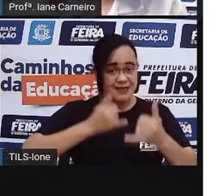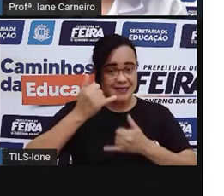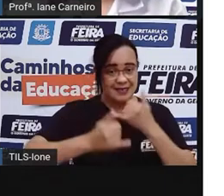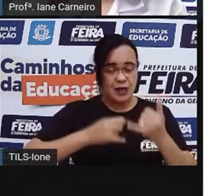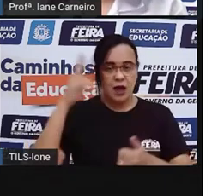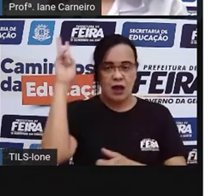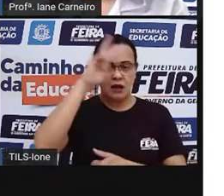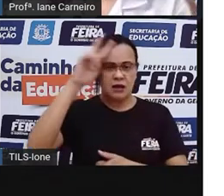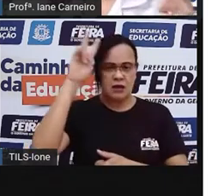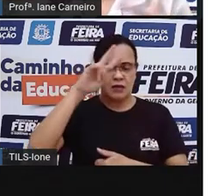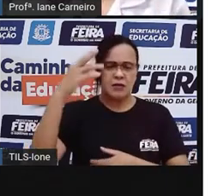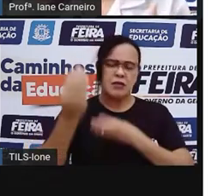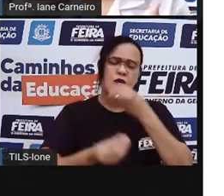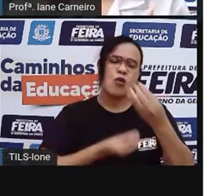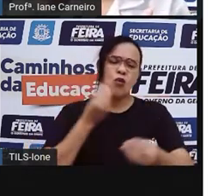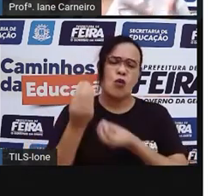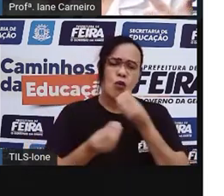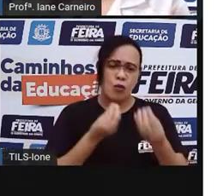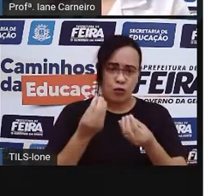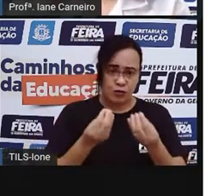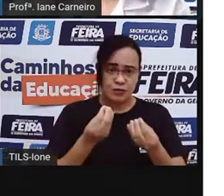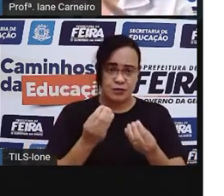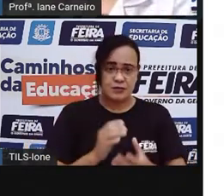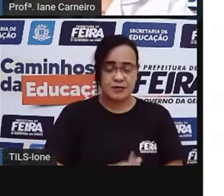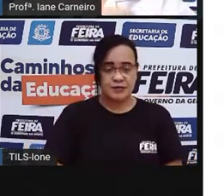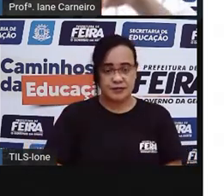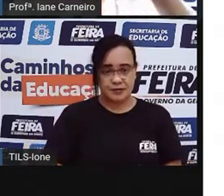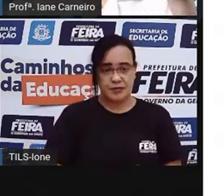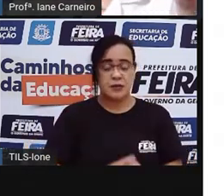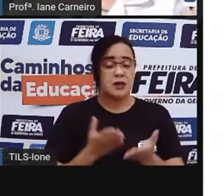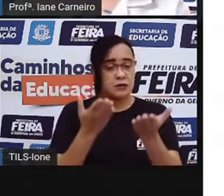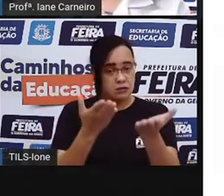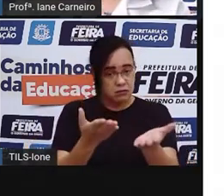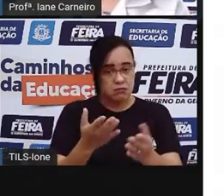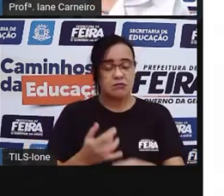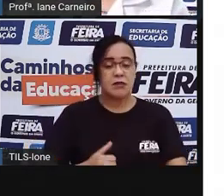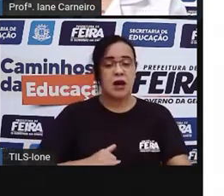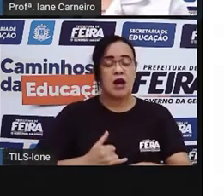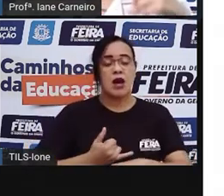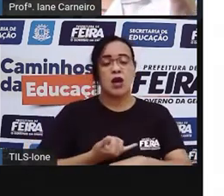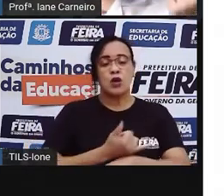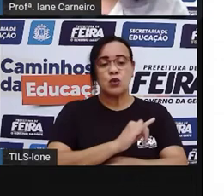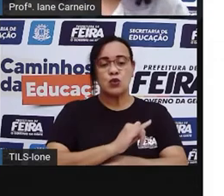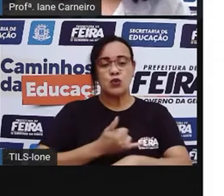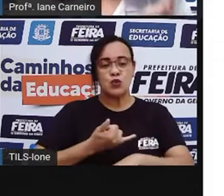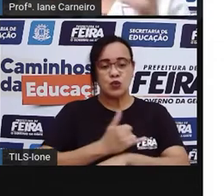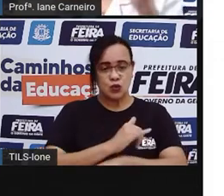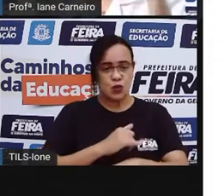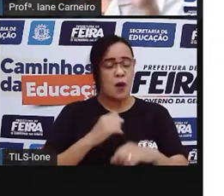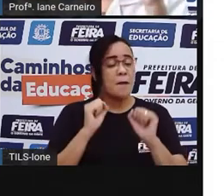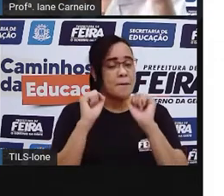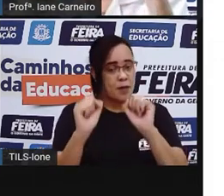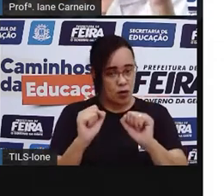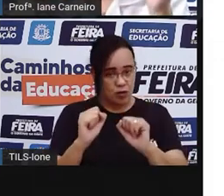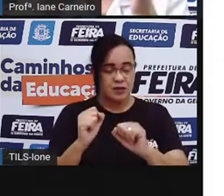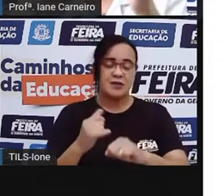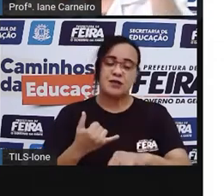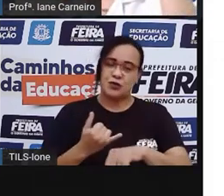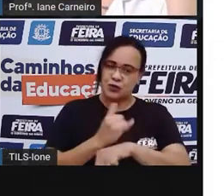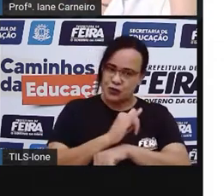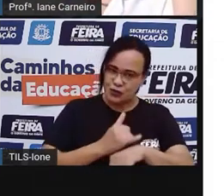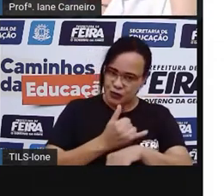a poesia, tá bom? Então, se você estiver aí no YouTube E você pode voltar para a partidinha Porque a Pró cantou a música A Pró não vai cantar de novo